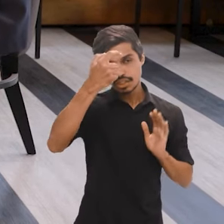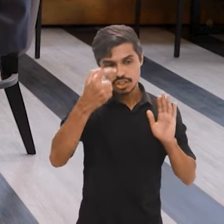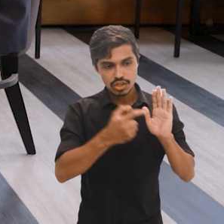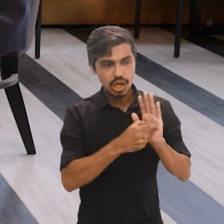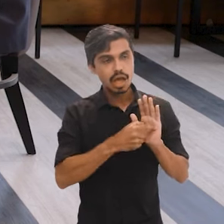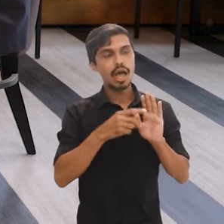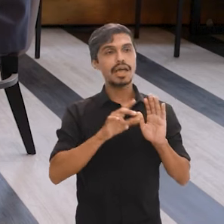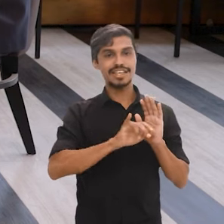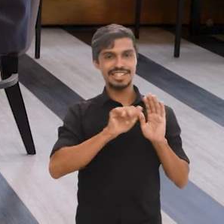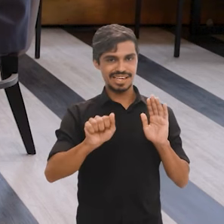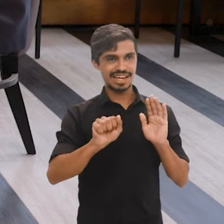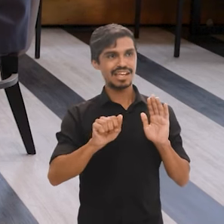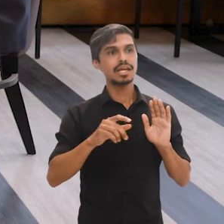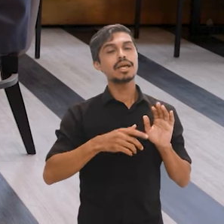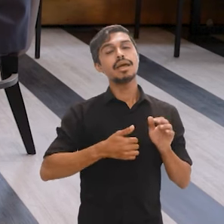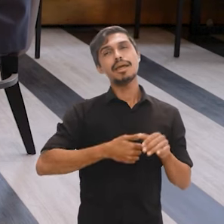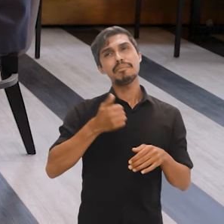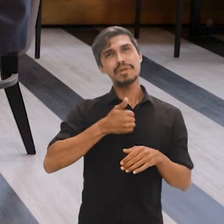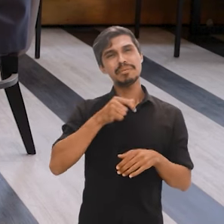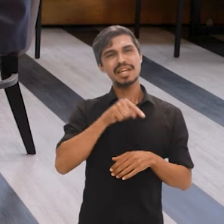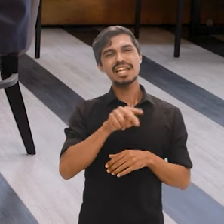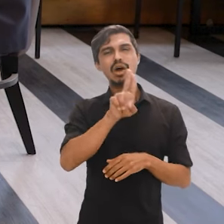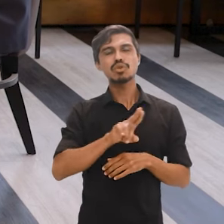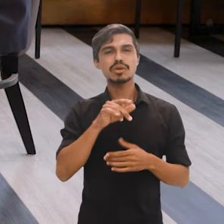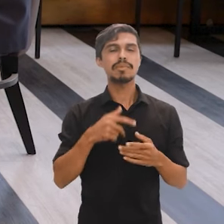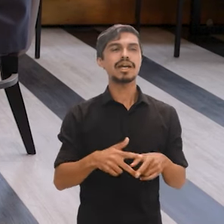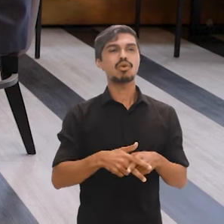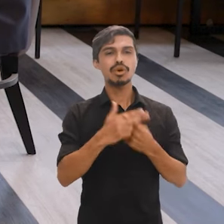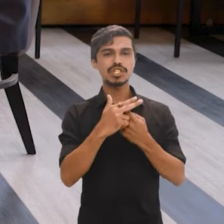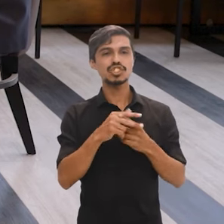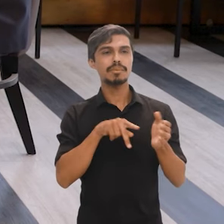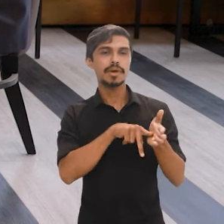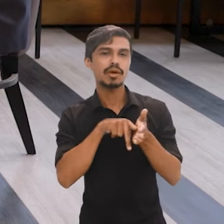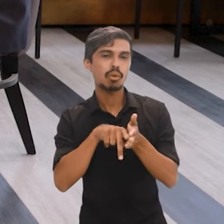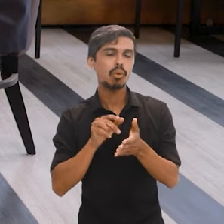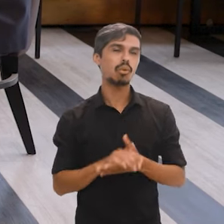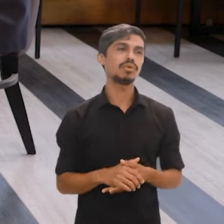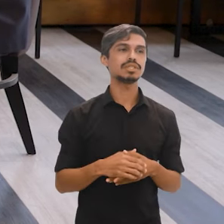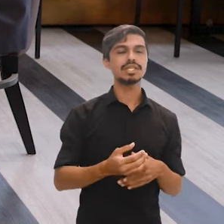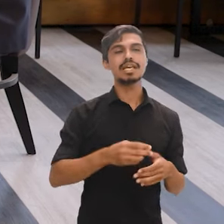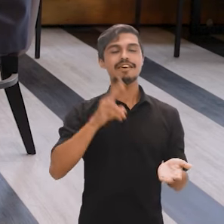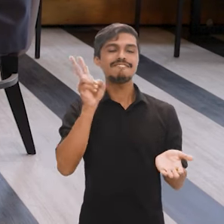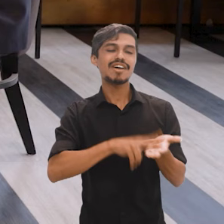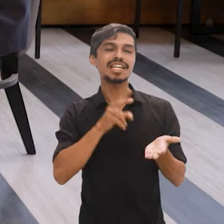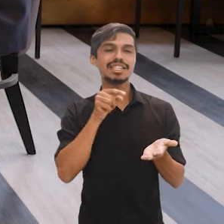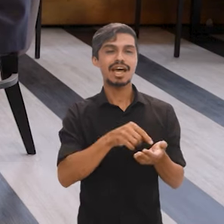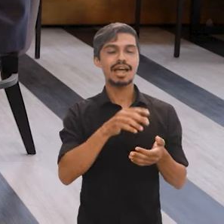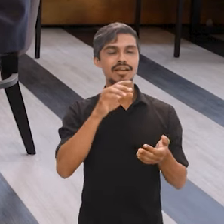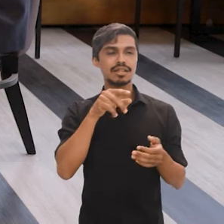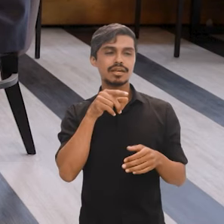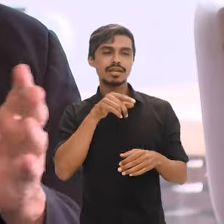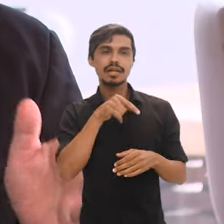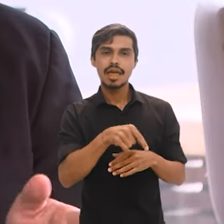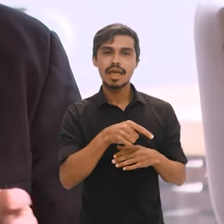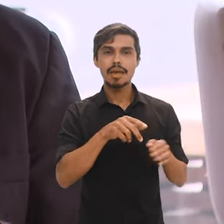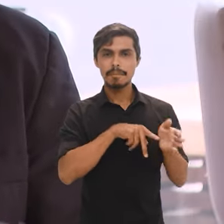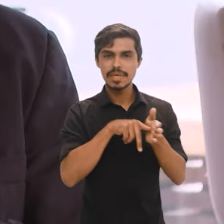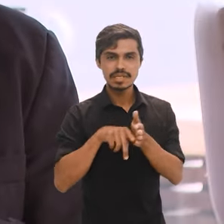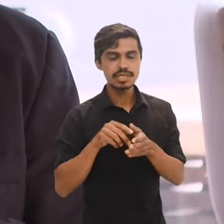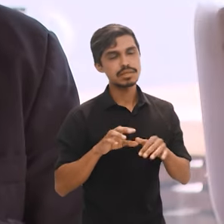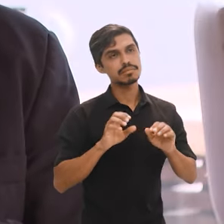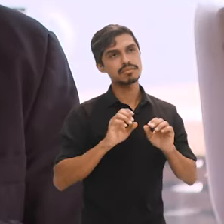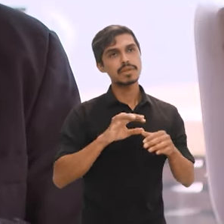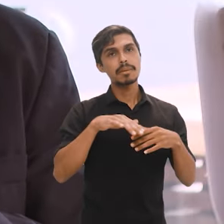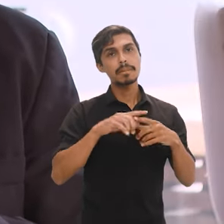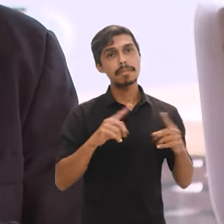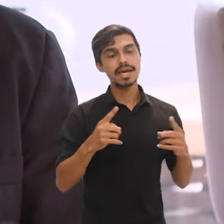o presente momento, é utilizada para corrigir, coletas e validar informações prestadas. Mas nós temos experiência de